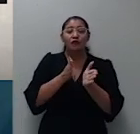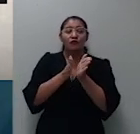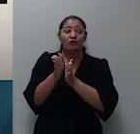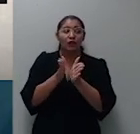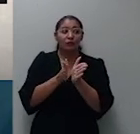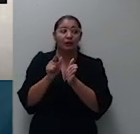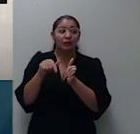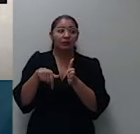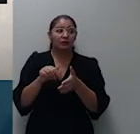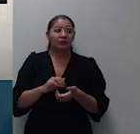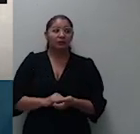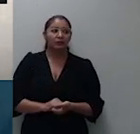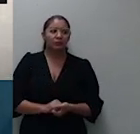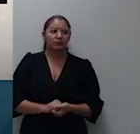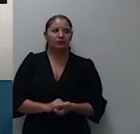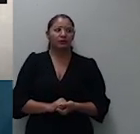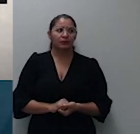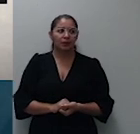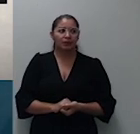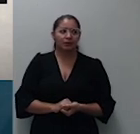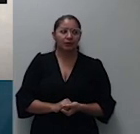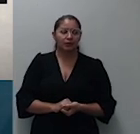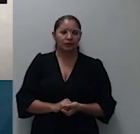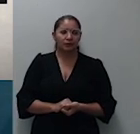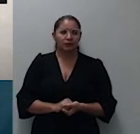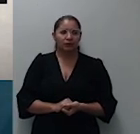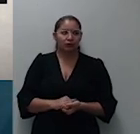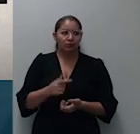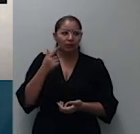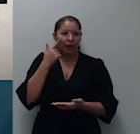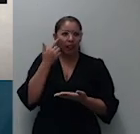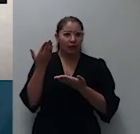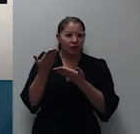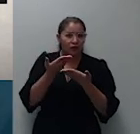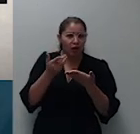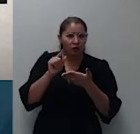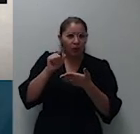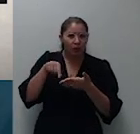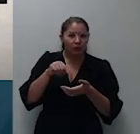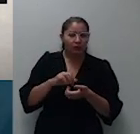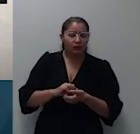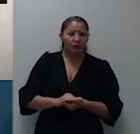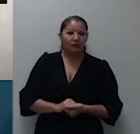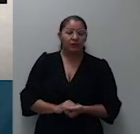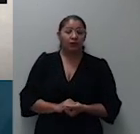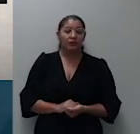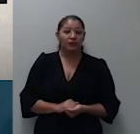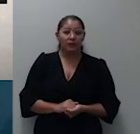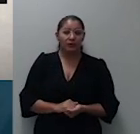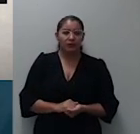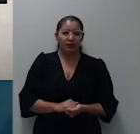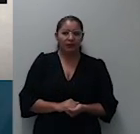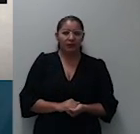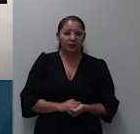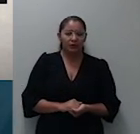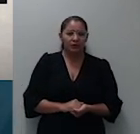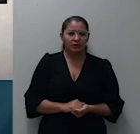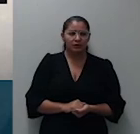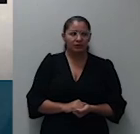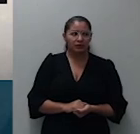antes do exame desses aspectos substanciais pelo órgão ministerial atuante no interesse dos menores máxime quando há